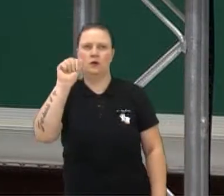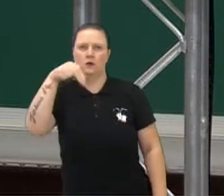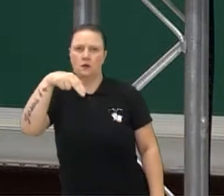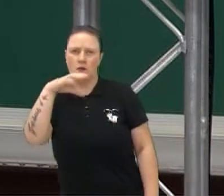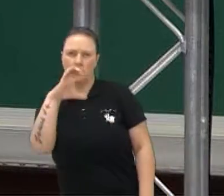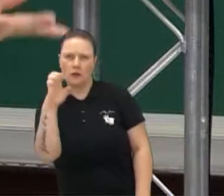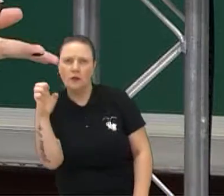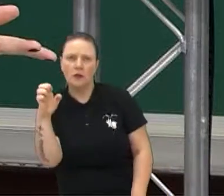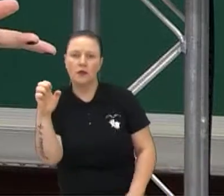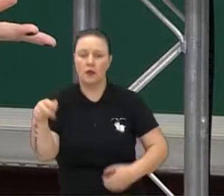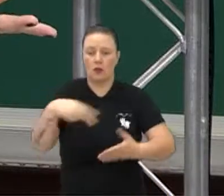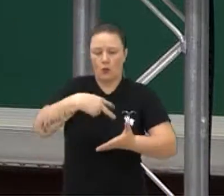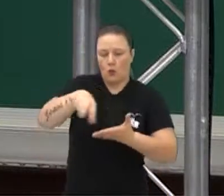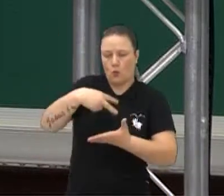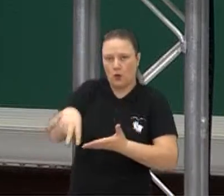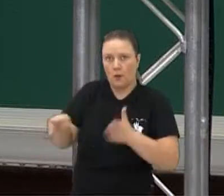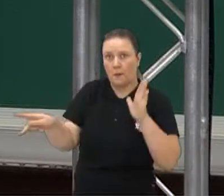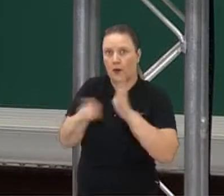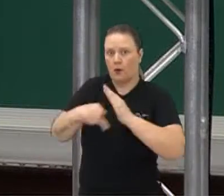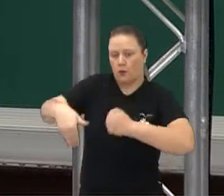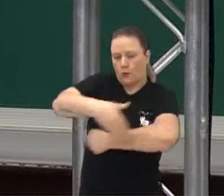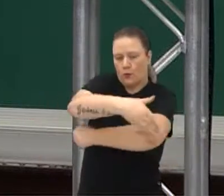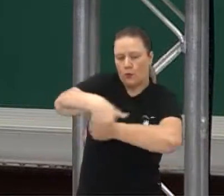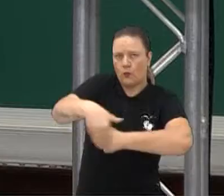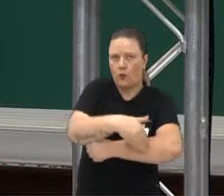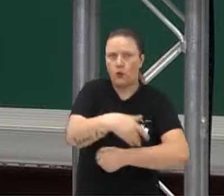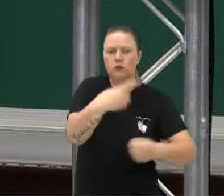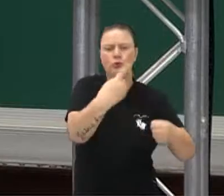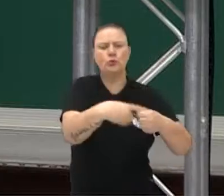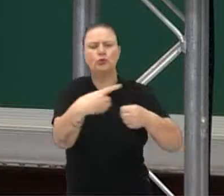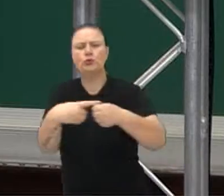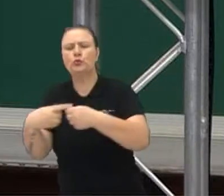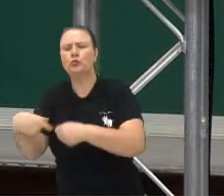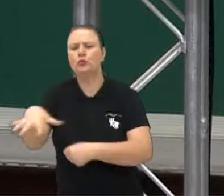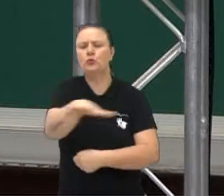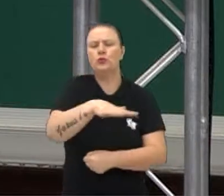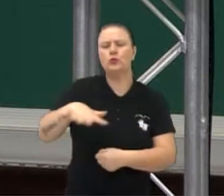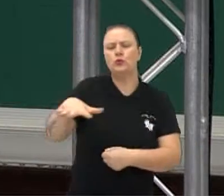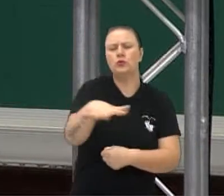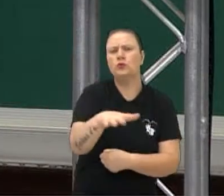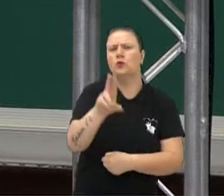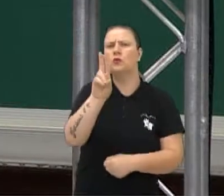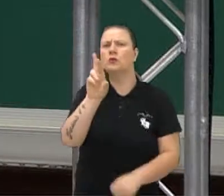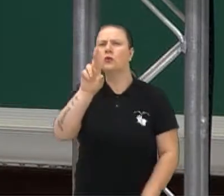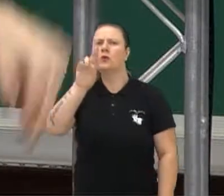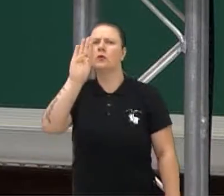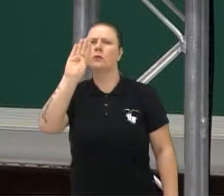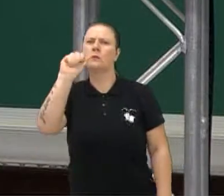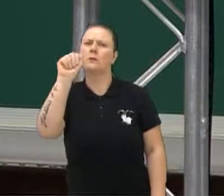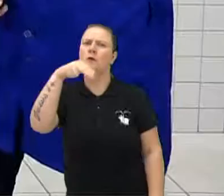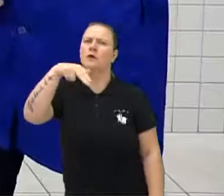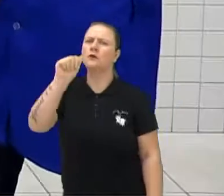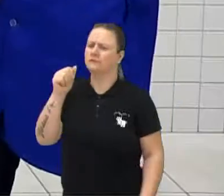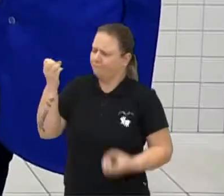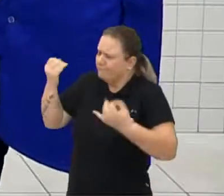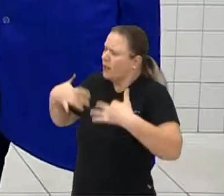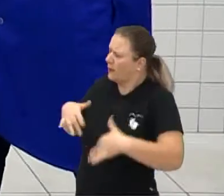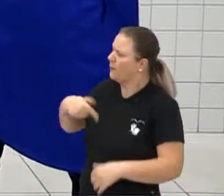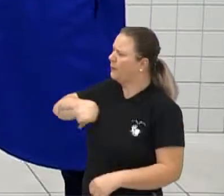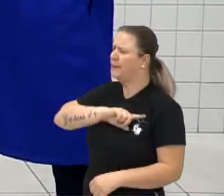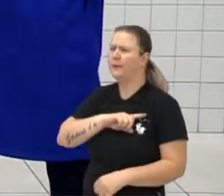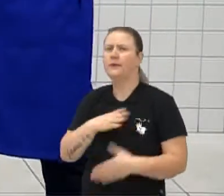Será que é dança de rua? E os meios urbanos? E o que seria, então, dança urbana? Explica para nós, professor Peterson.